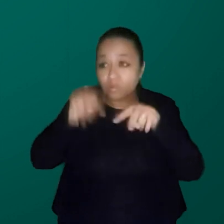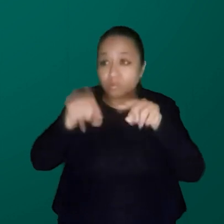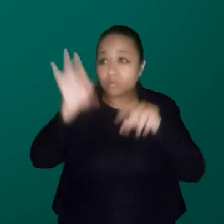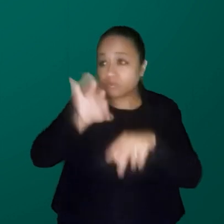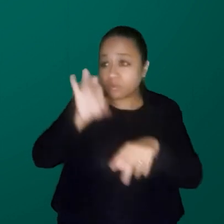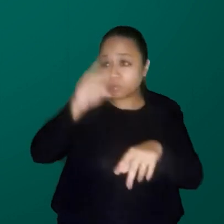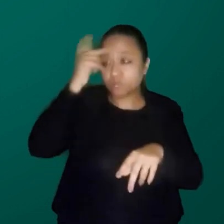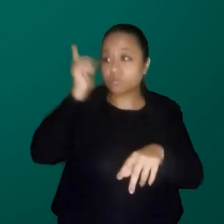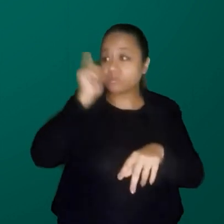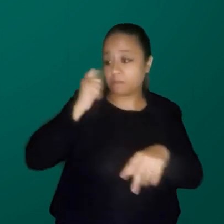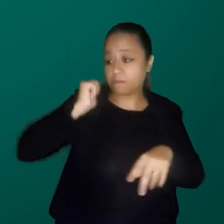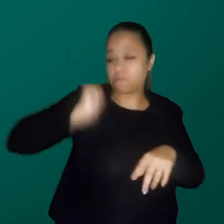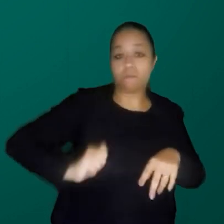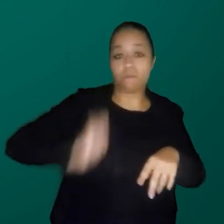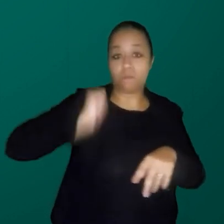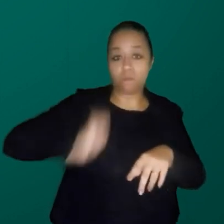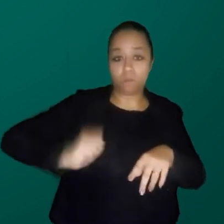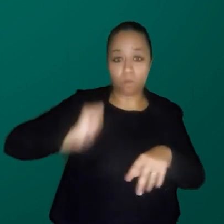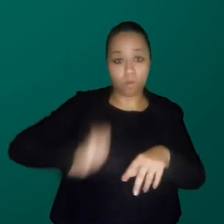bolsistas